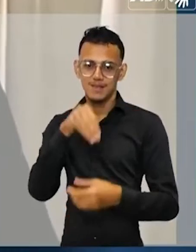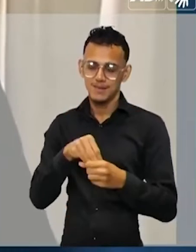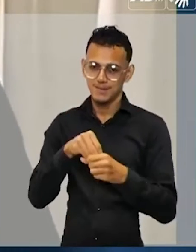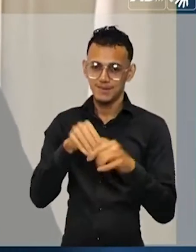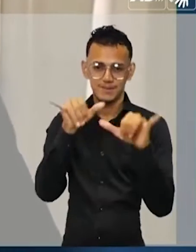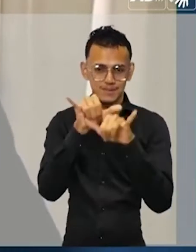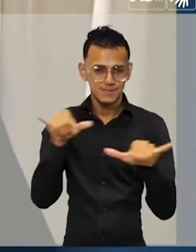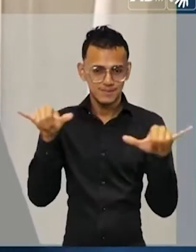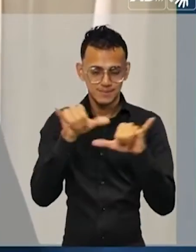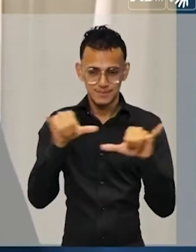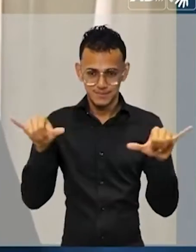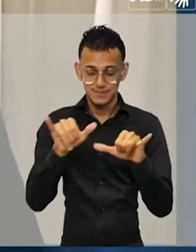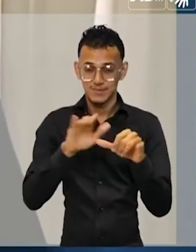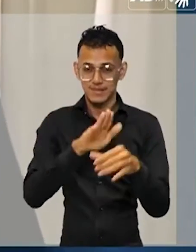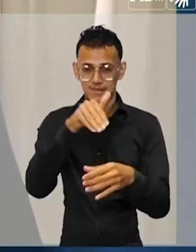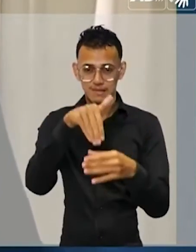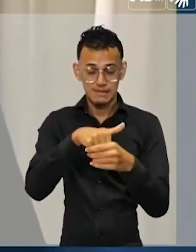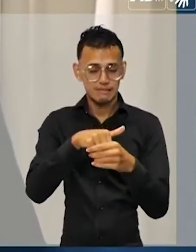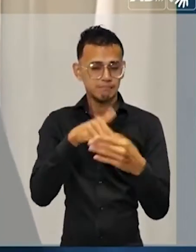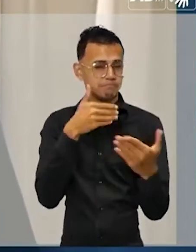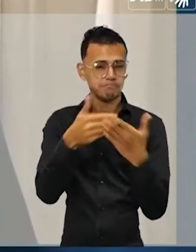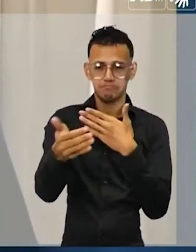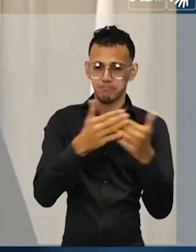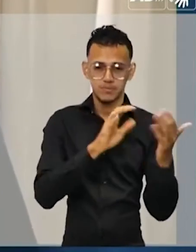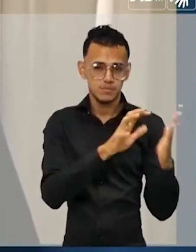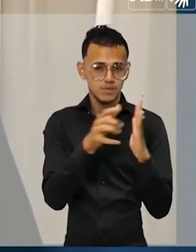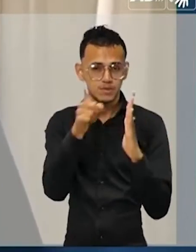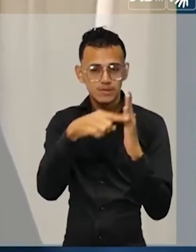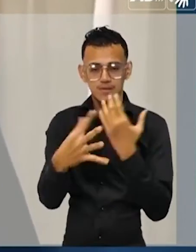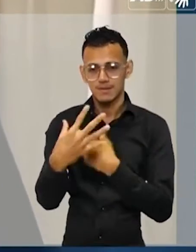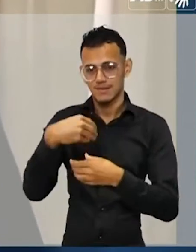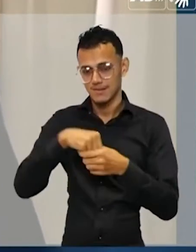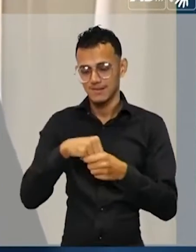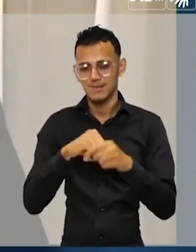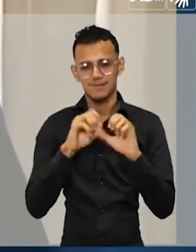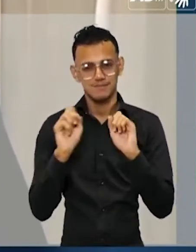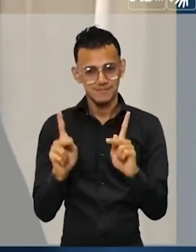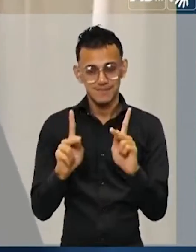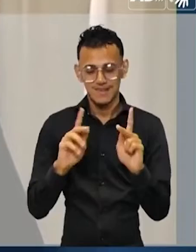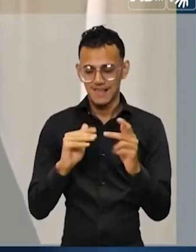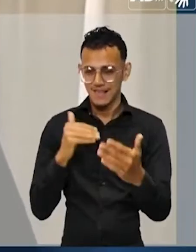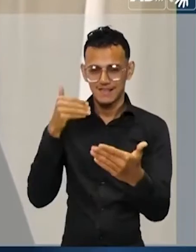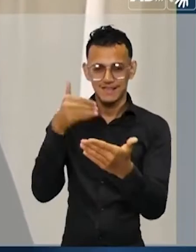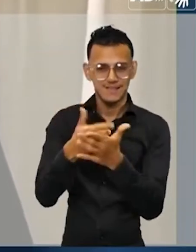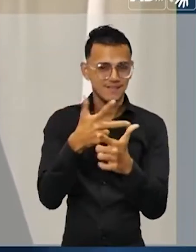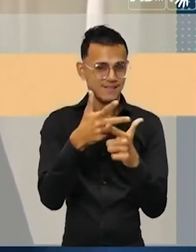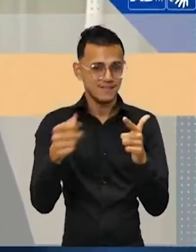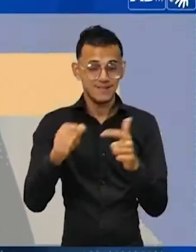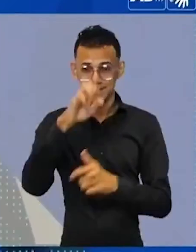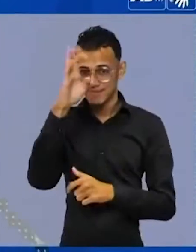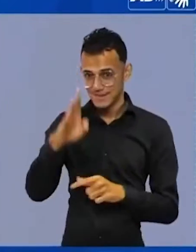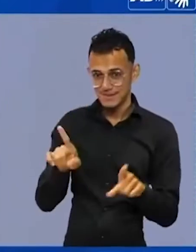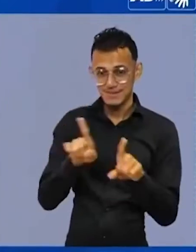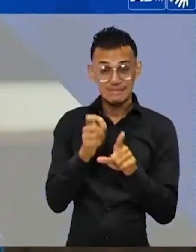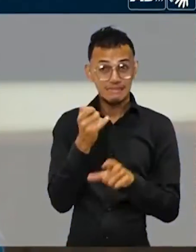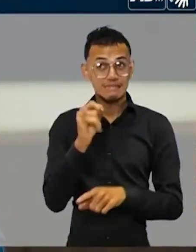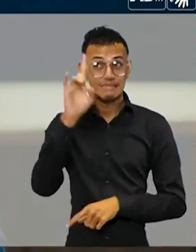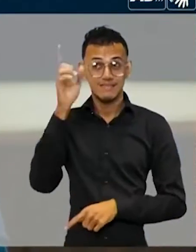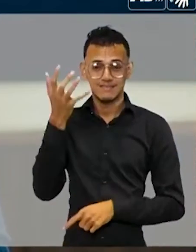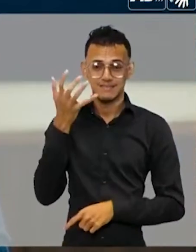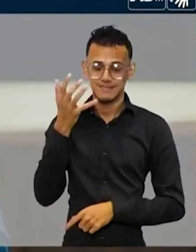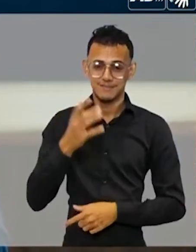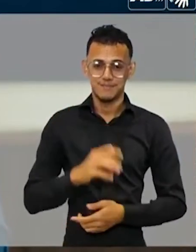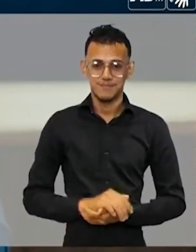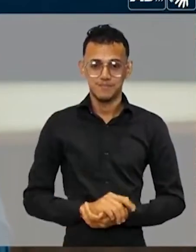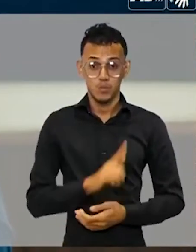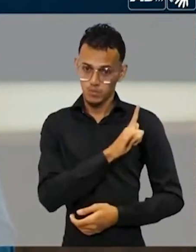não interessando qual partido você esteja filiado no momento, ok? Até a vitória de todos nós e do Brasil, se Deus quiser. O problema